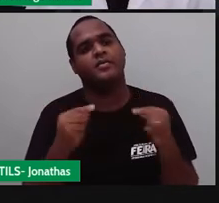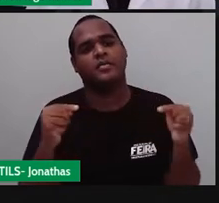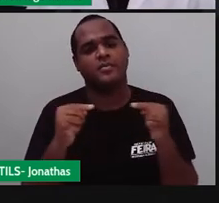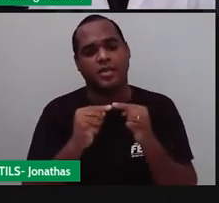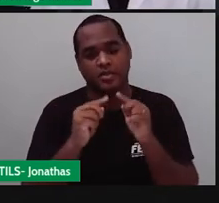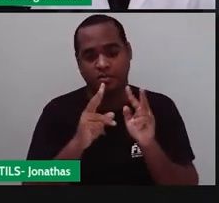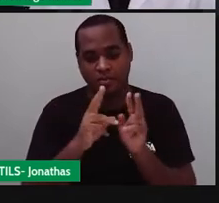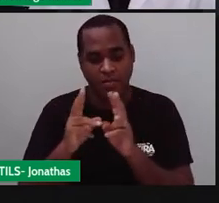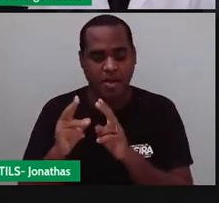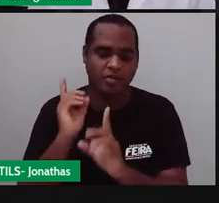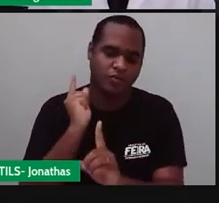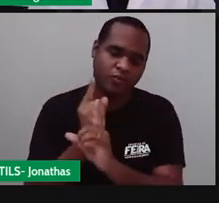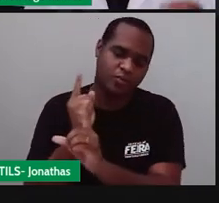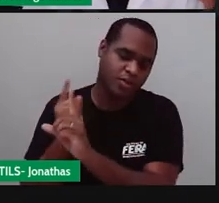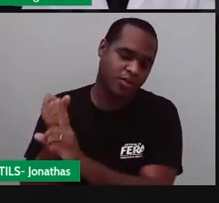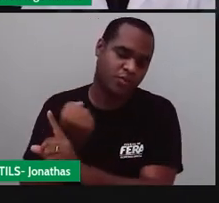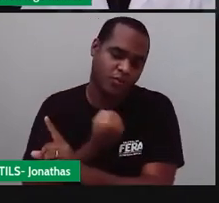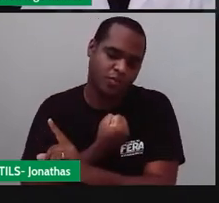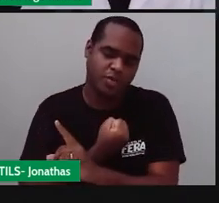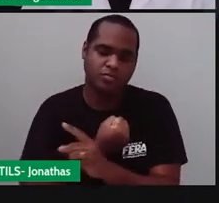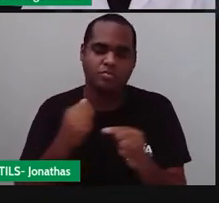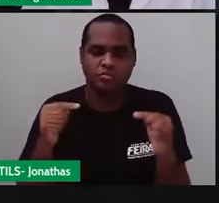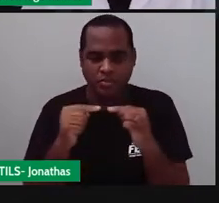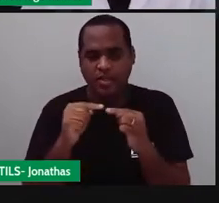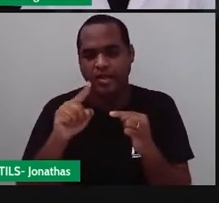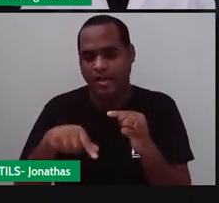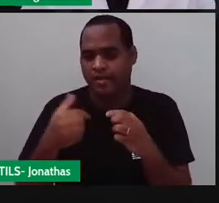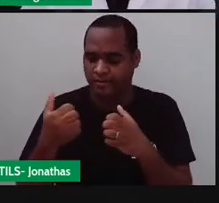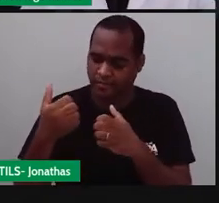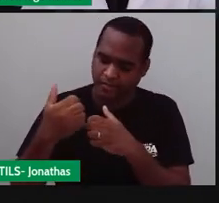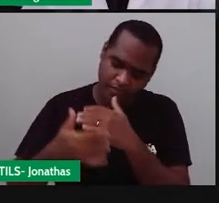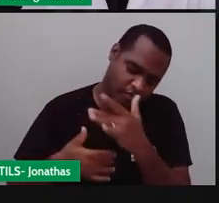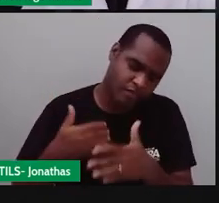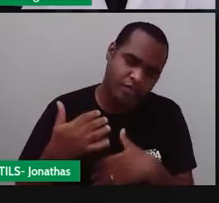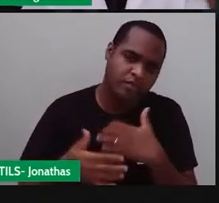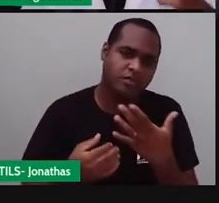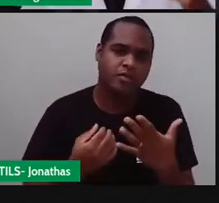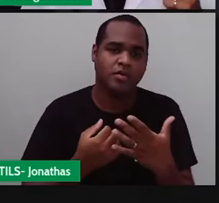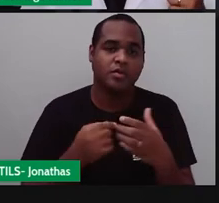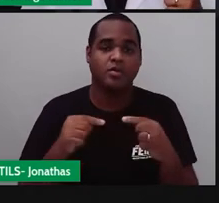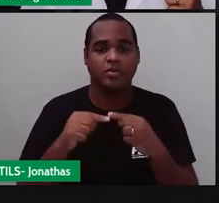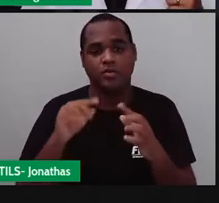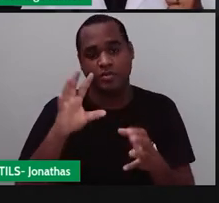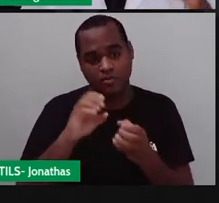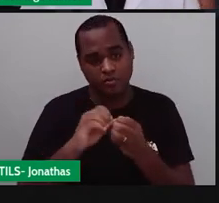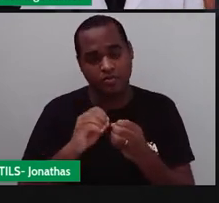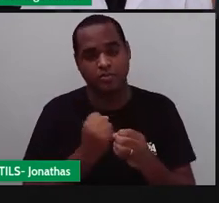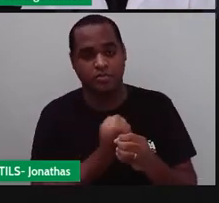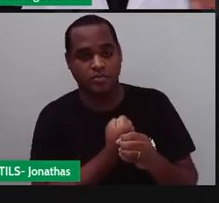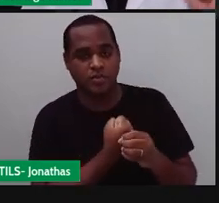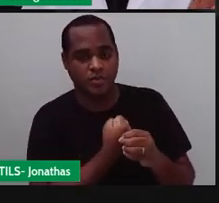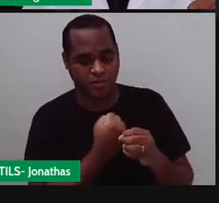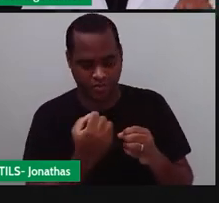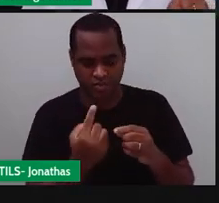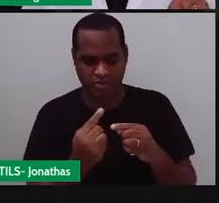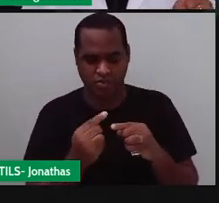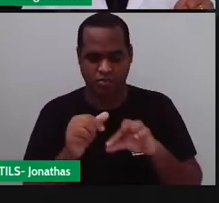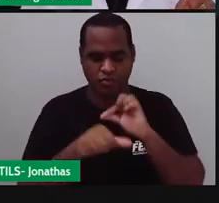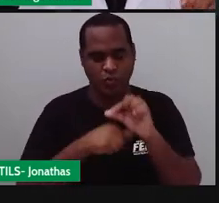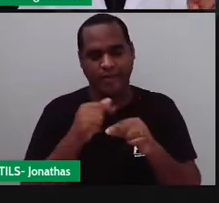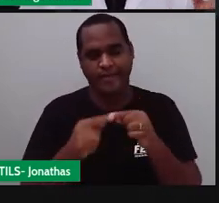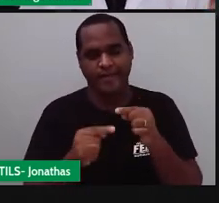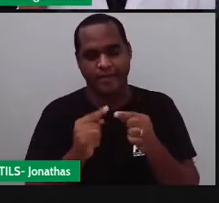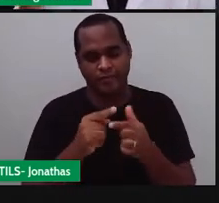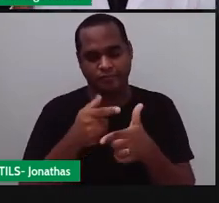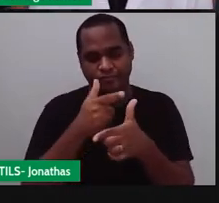encontrar números racionais a partir da fração é só pegar o número de cima da fração e dividir pelo de baixo.